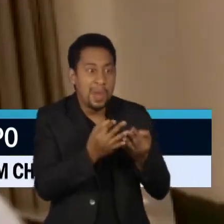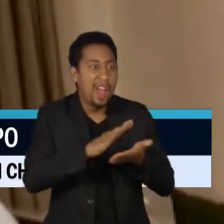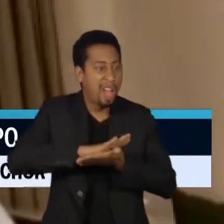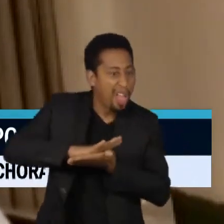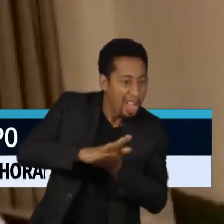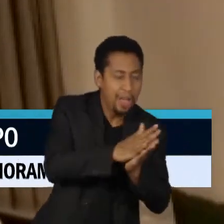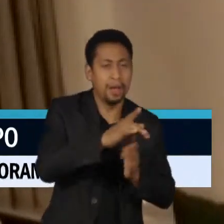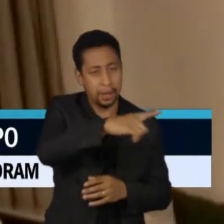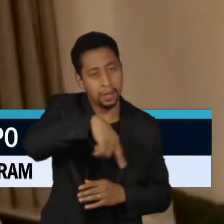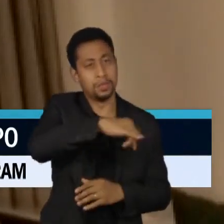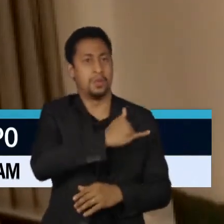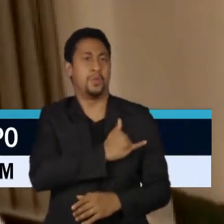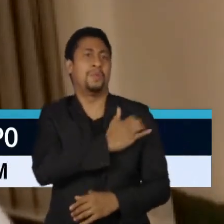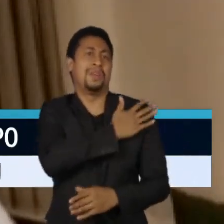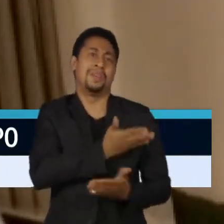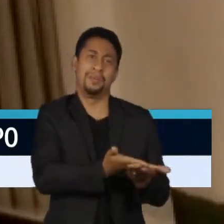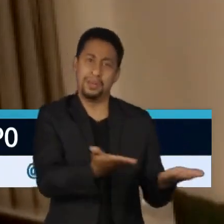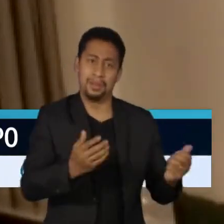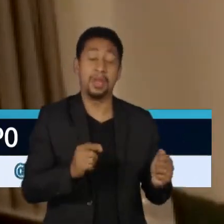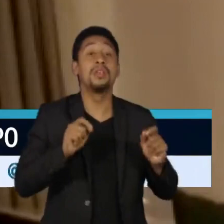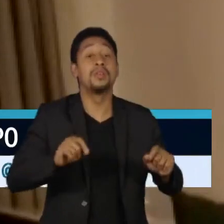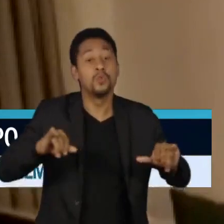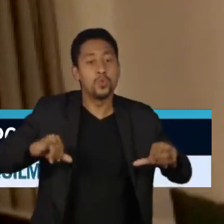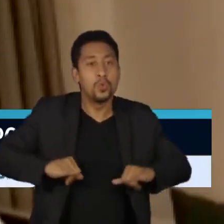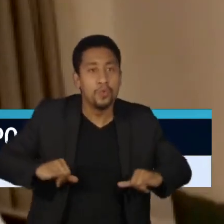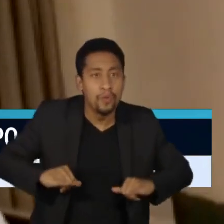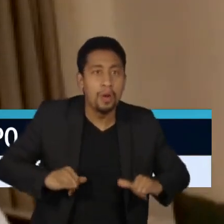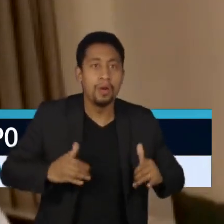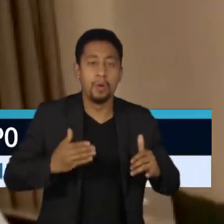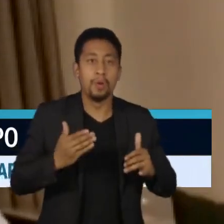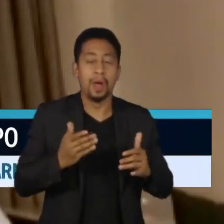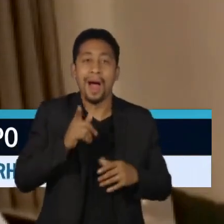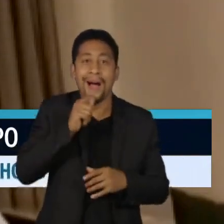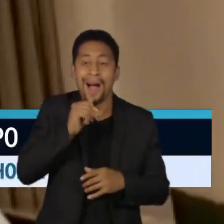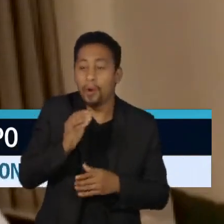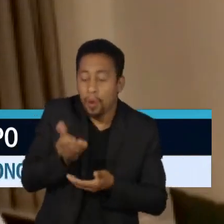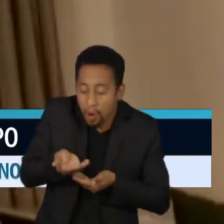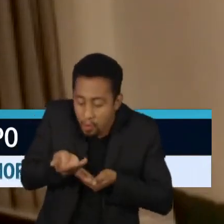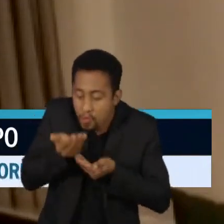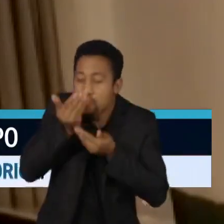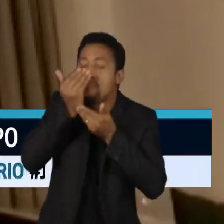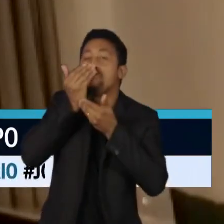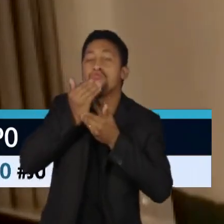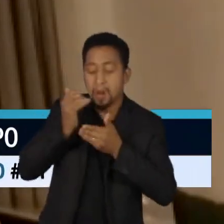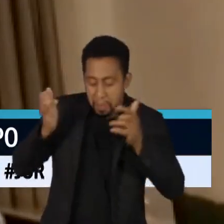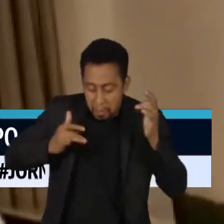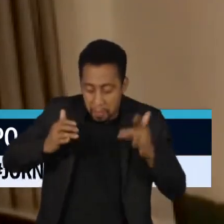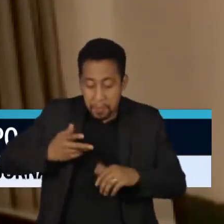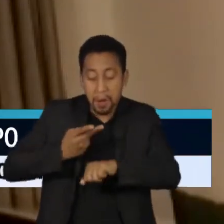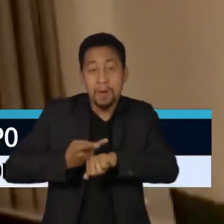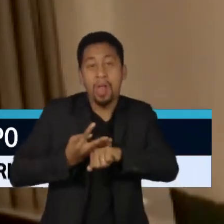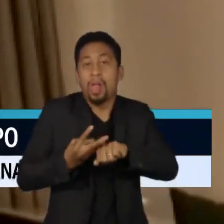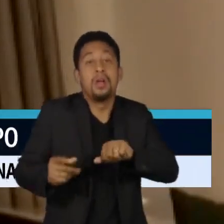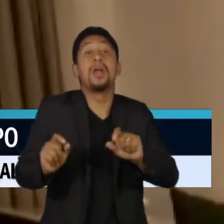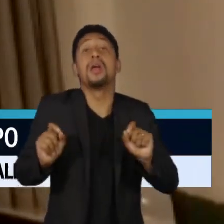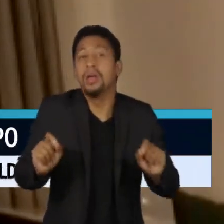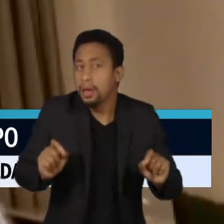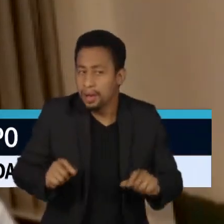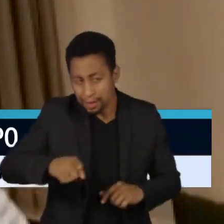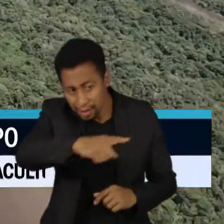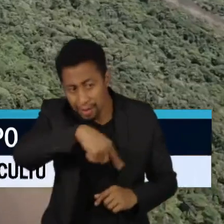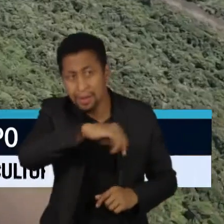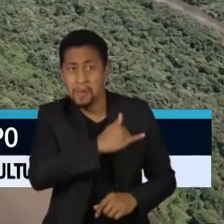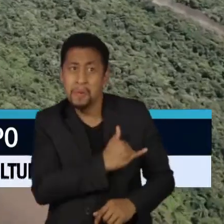danos que sofreram, que contaminaram as águas, é irrecuperável. Que a gente vai enfrentar